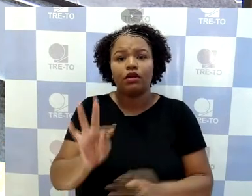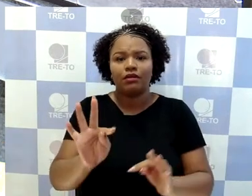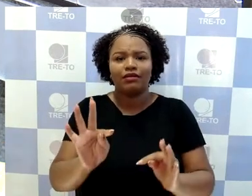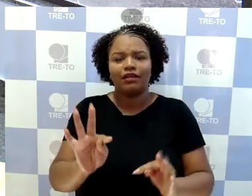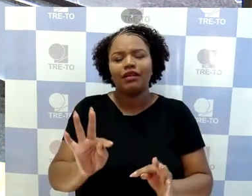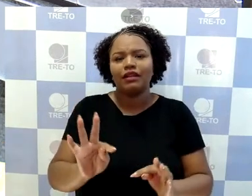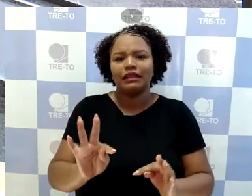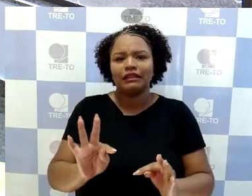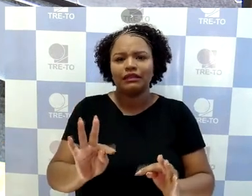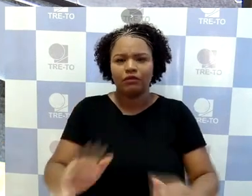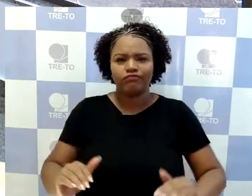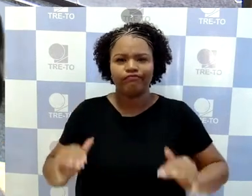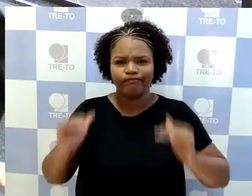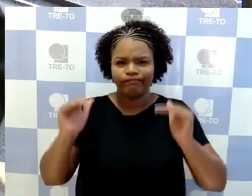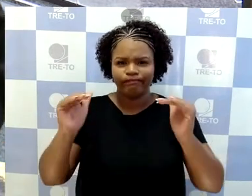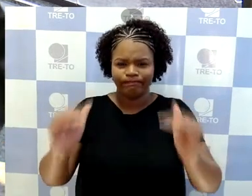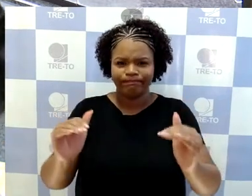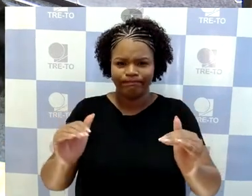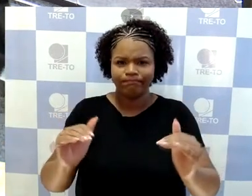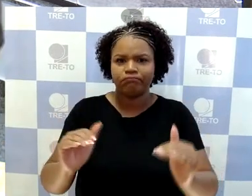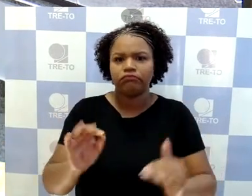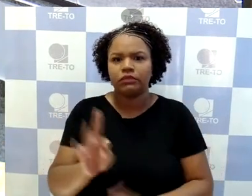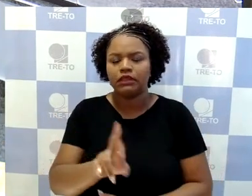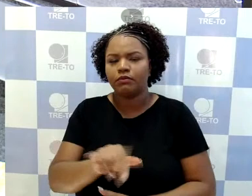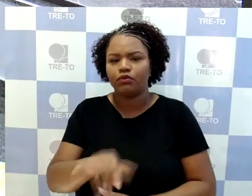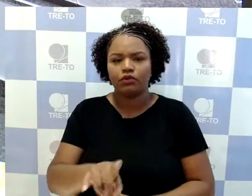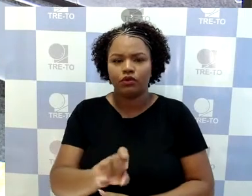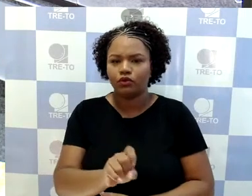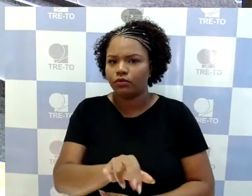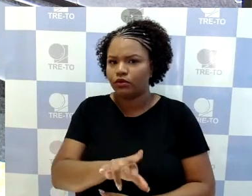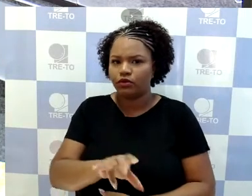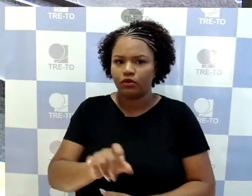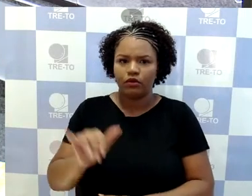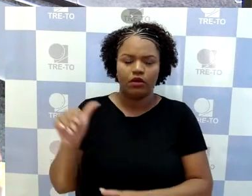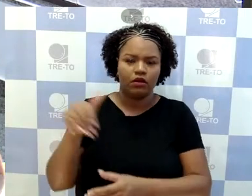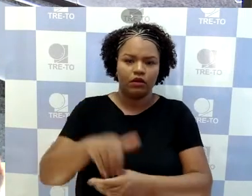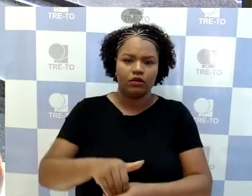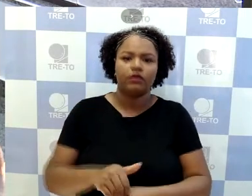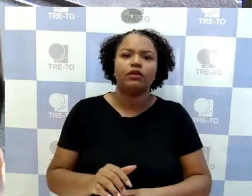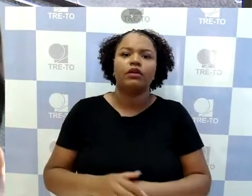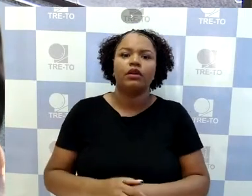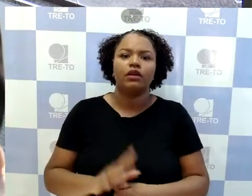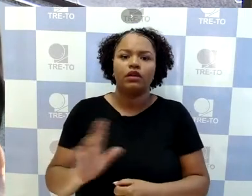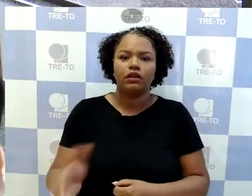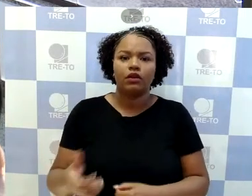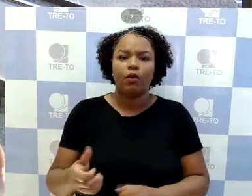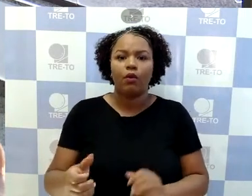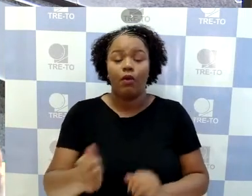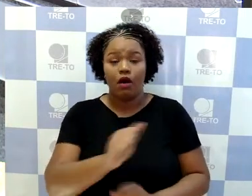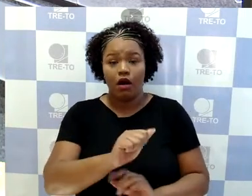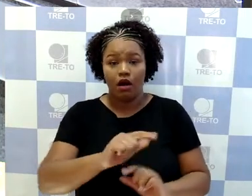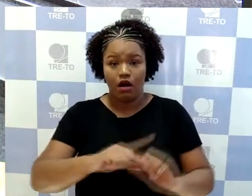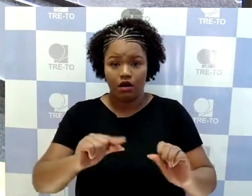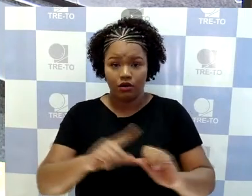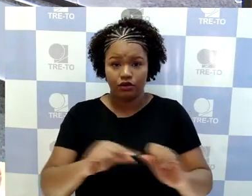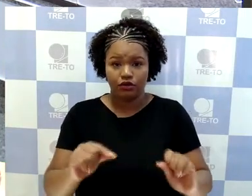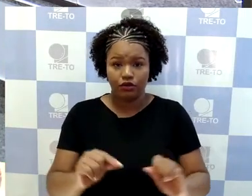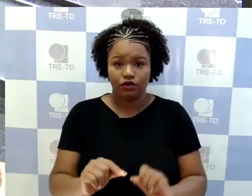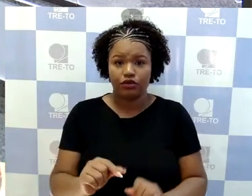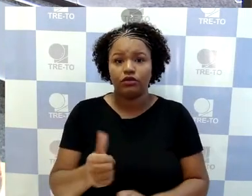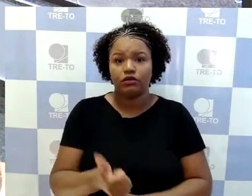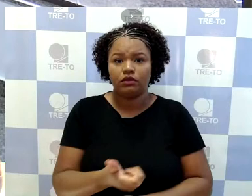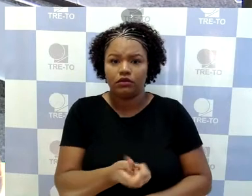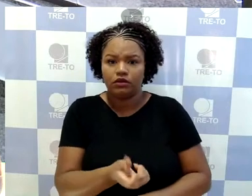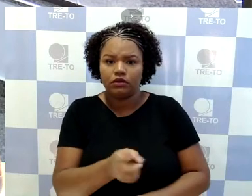enseja a extinção do processo, com base no artigo 485, inciso VI, do Código de Processo Civil. Porém,